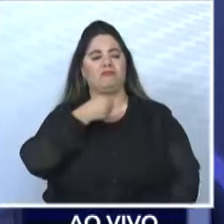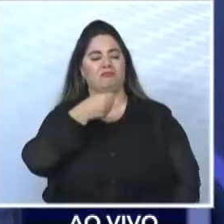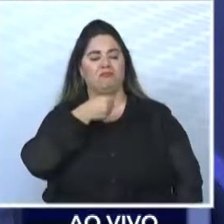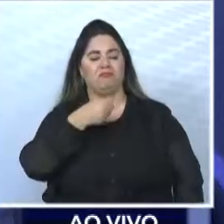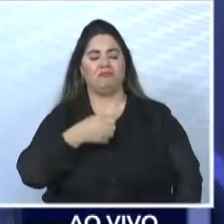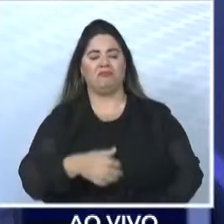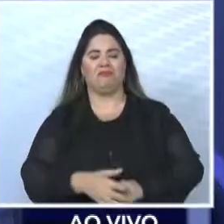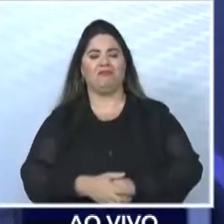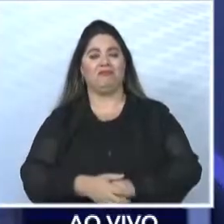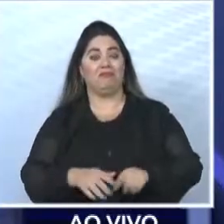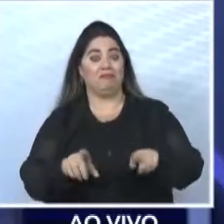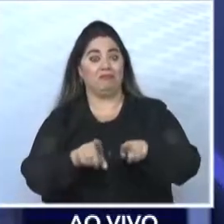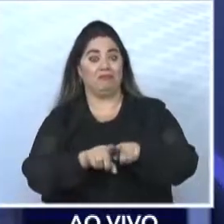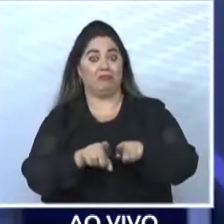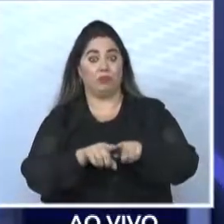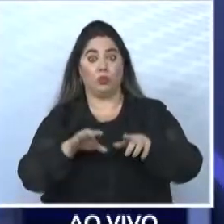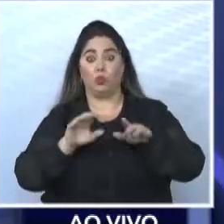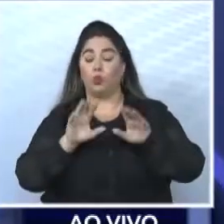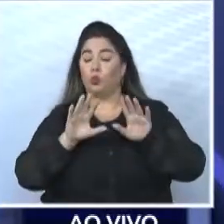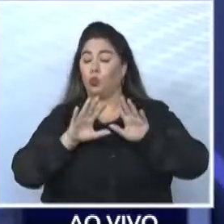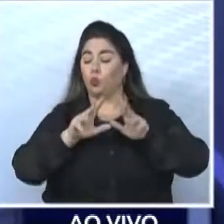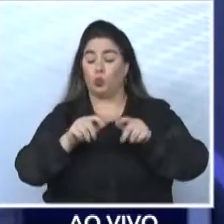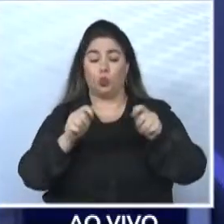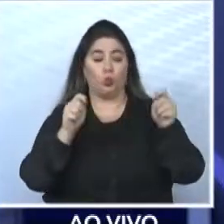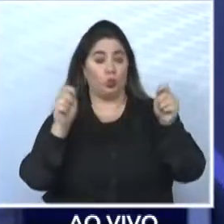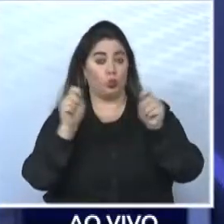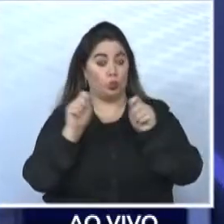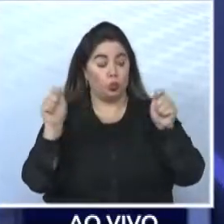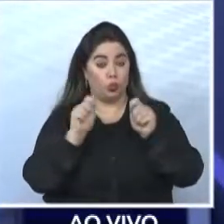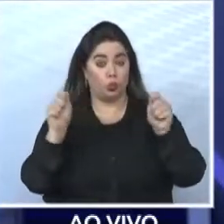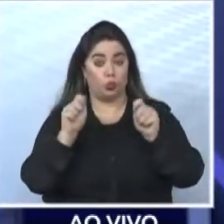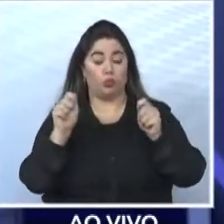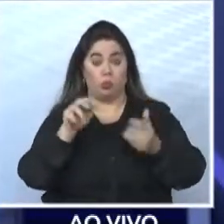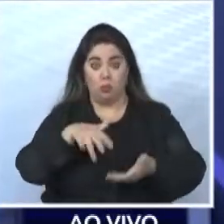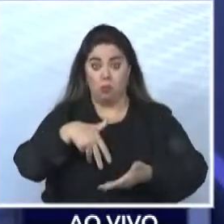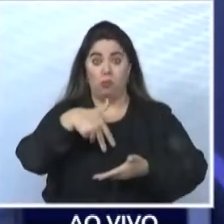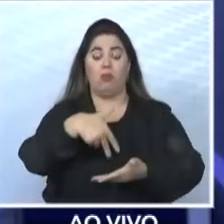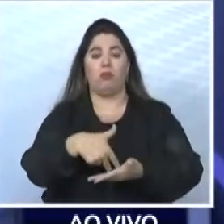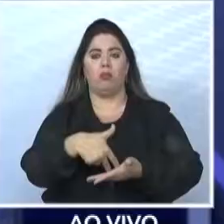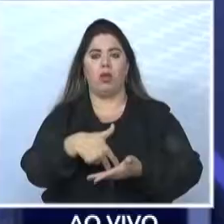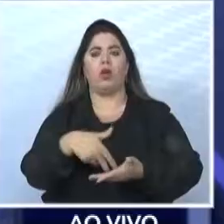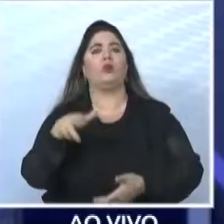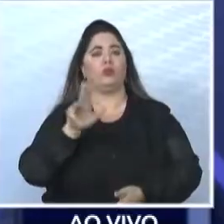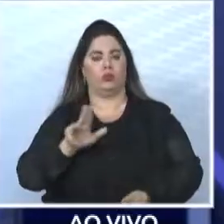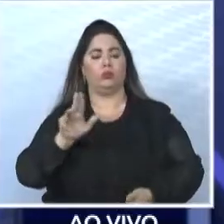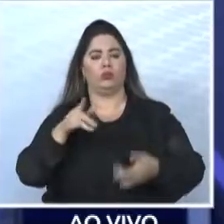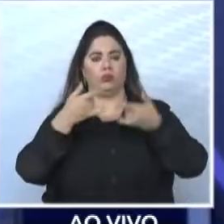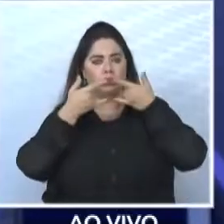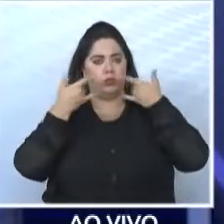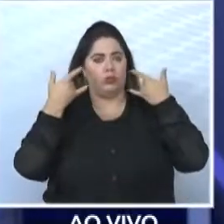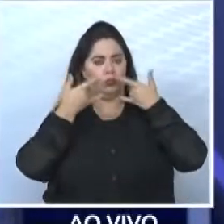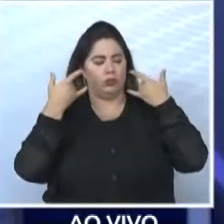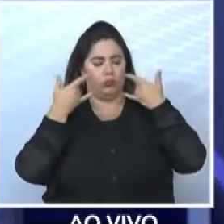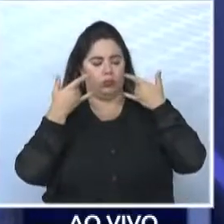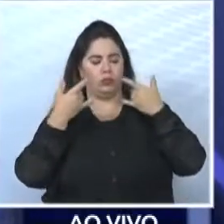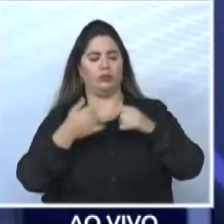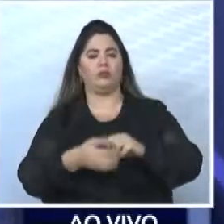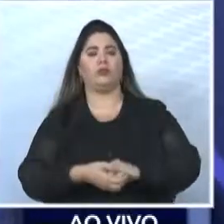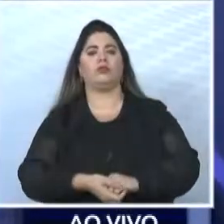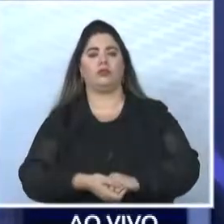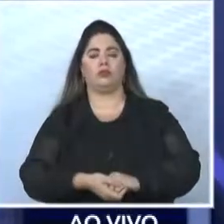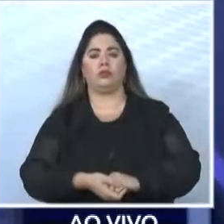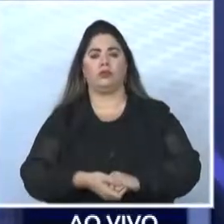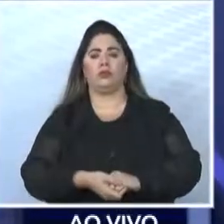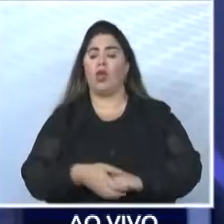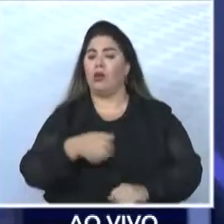que todos os assessores, funcionários, jornalistas que estão aqui presentes estão usando máscaras nos bastidores. Como nós anunciamos, o